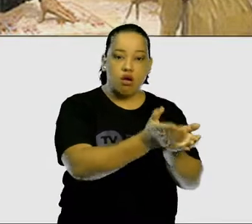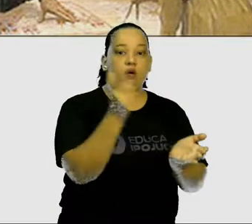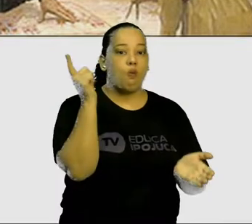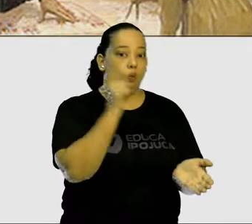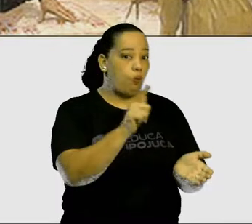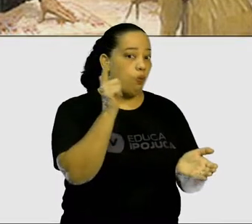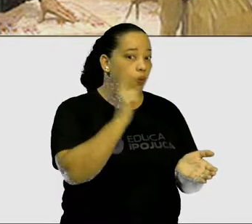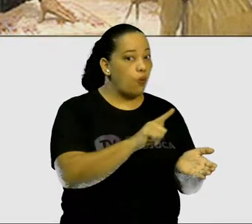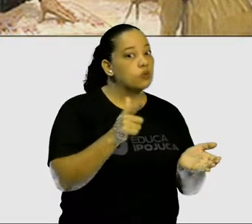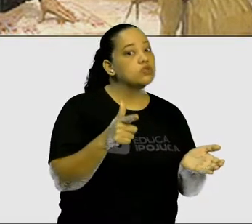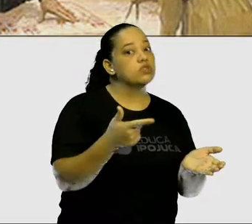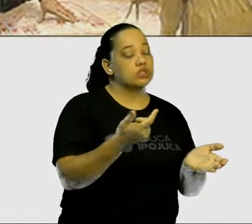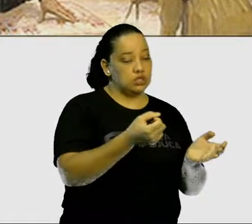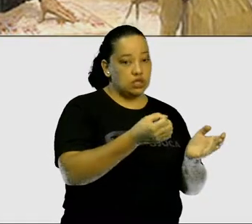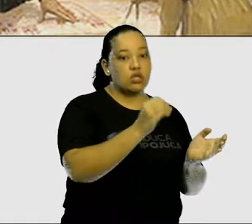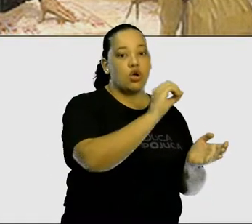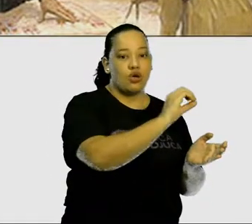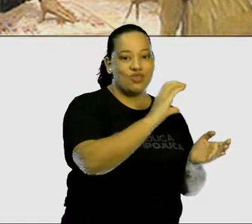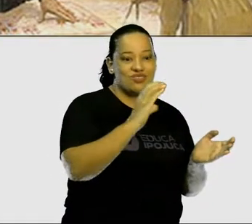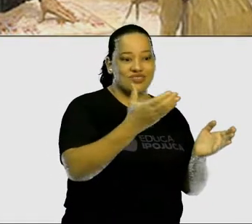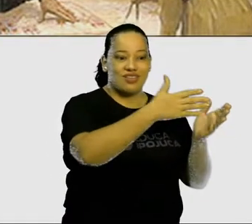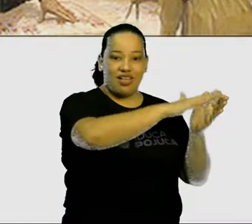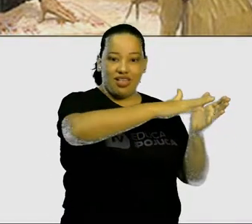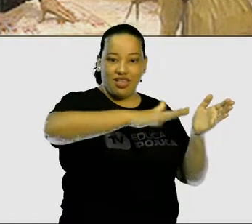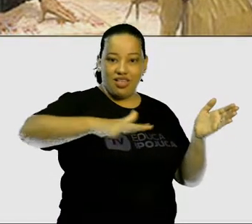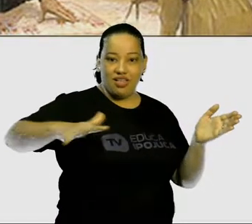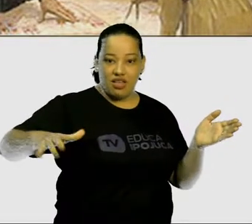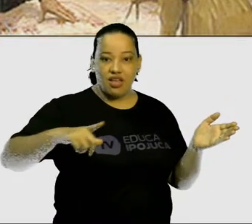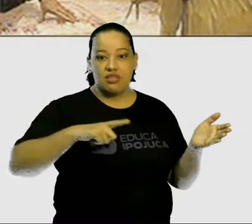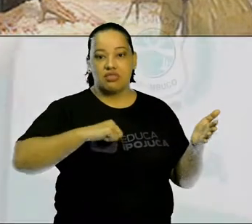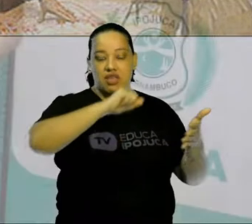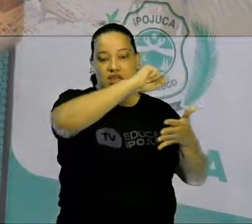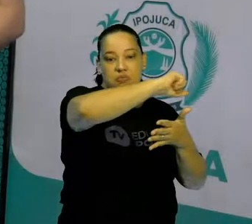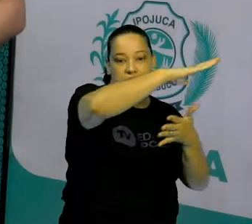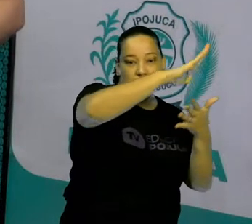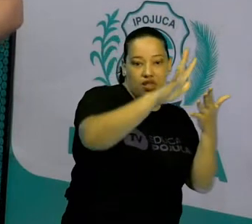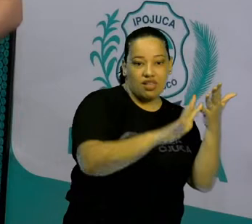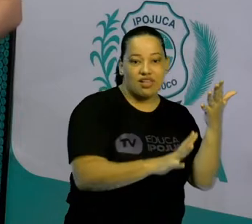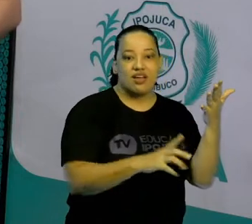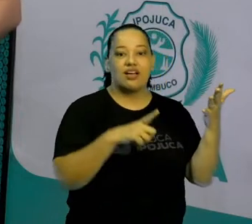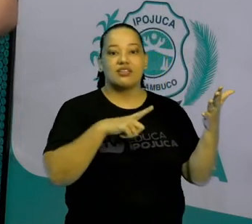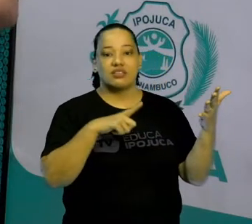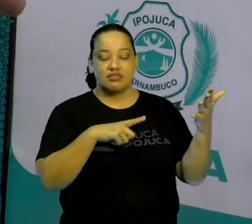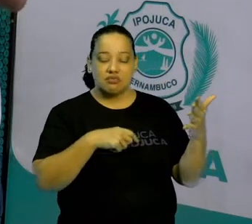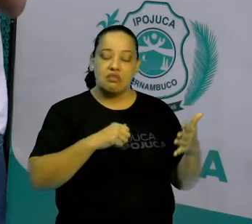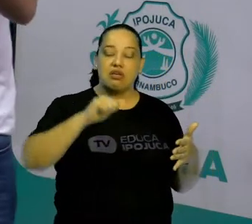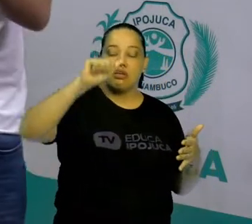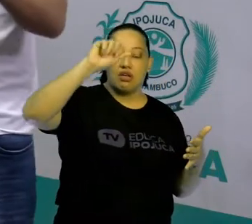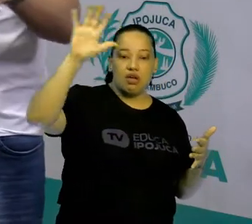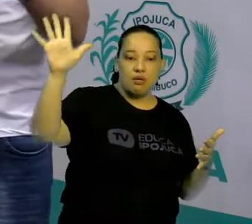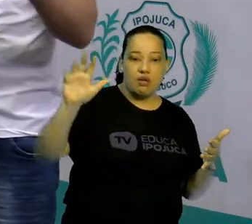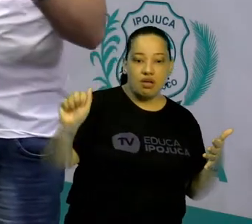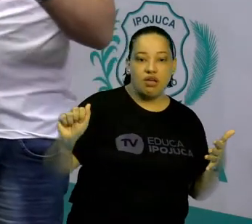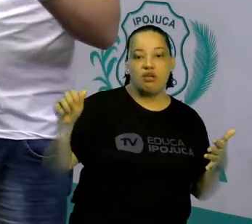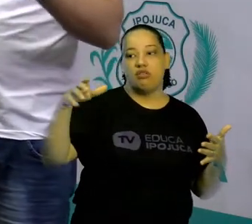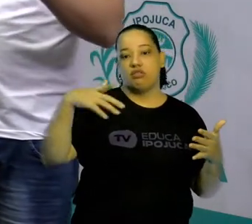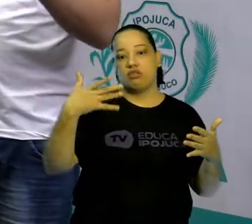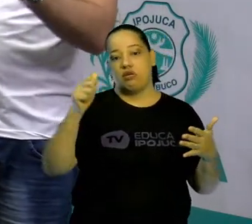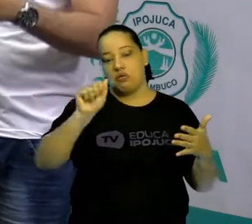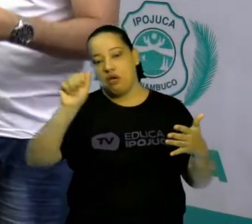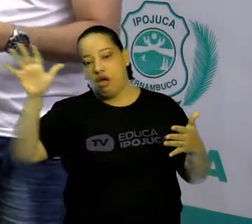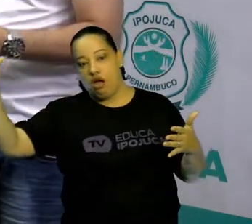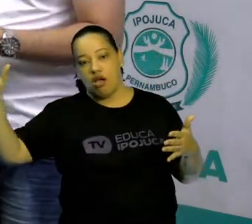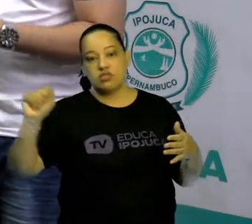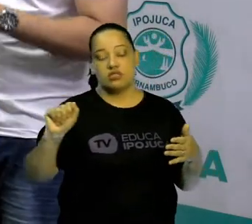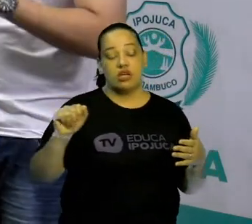do Oceano Atlântico, e consigam chegar na África, nas Américas e também na Ásia, vai ser a escola de